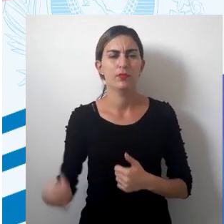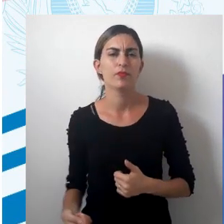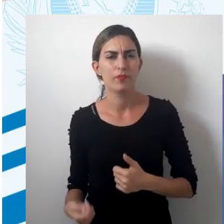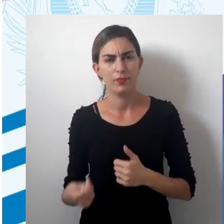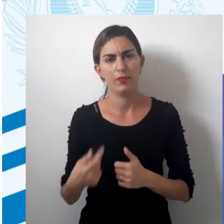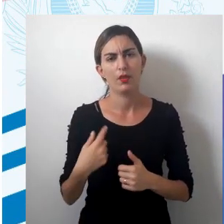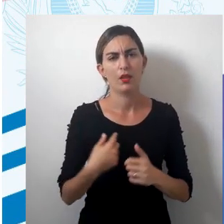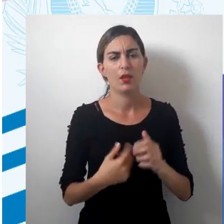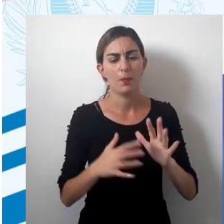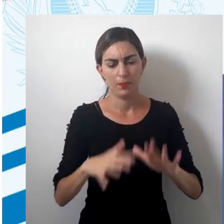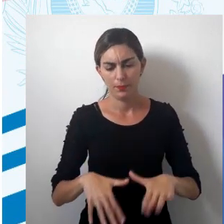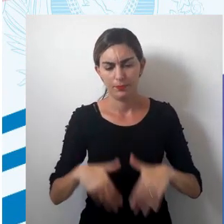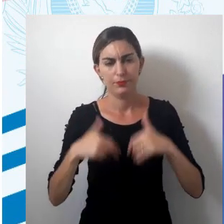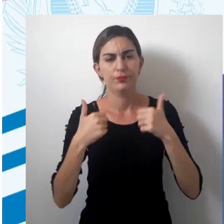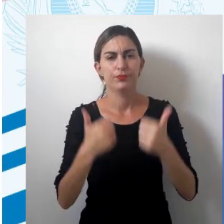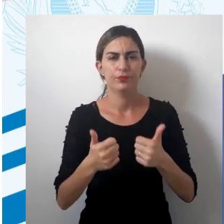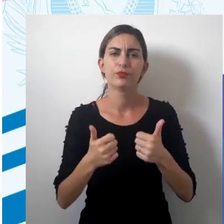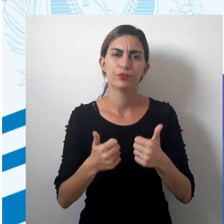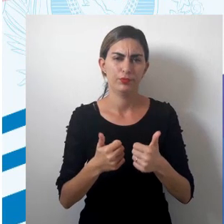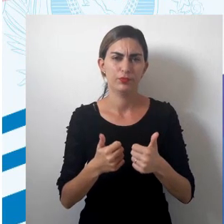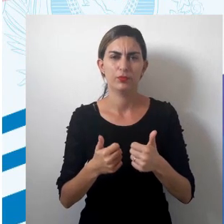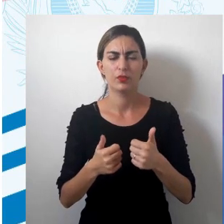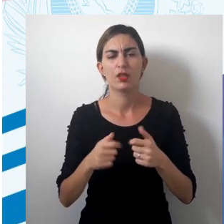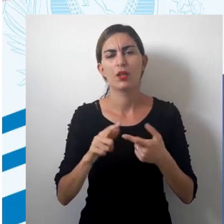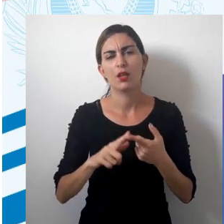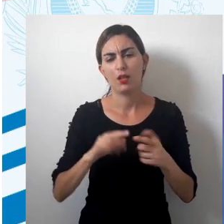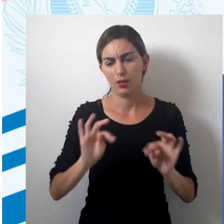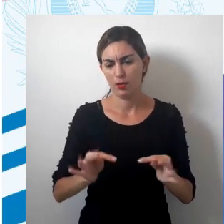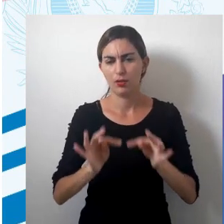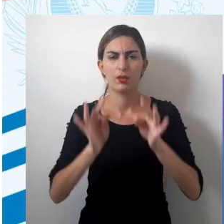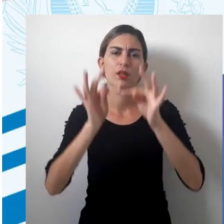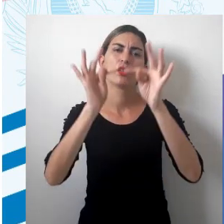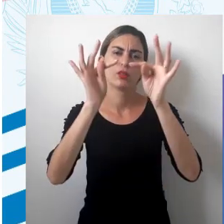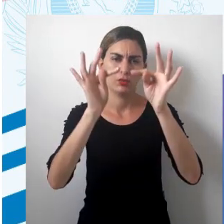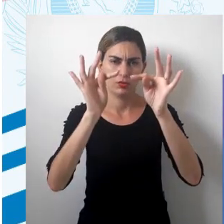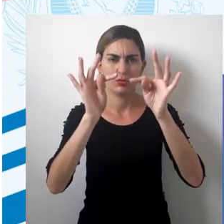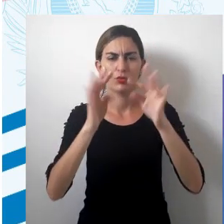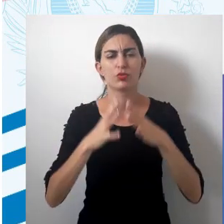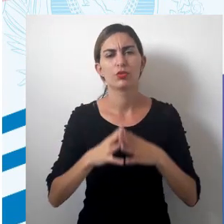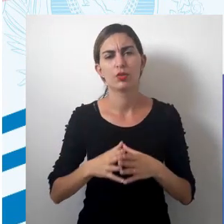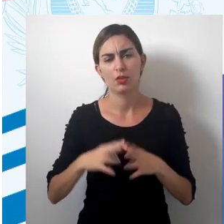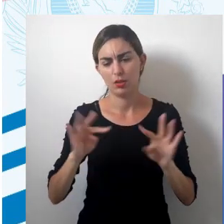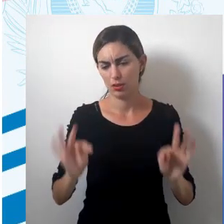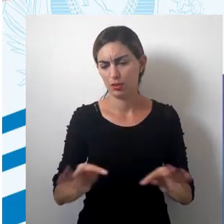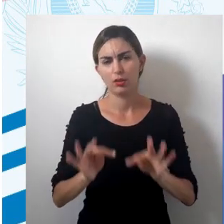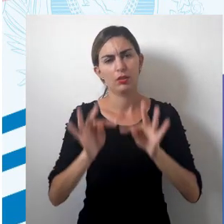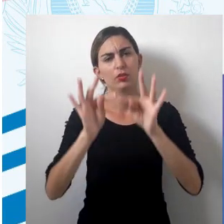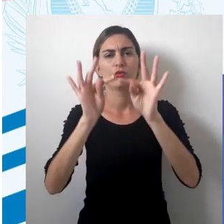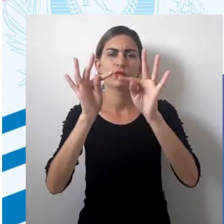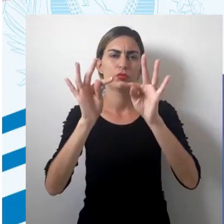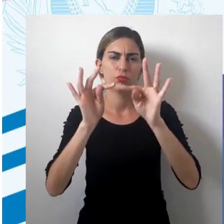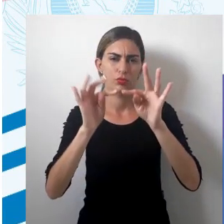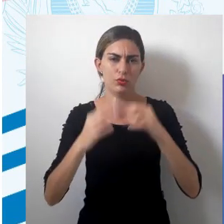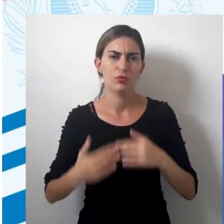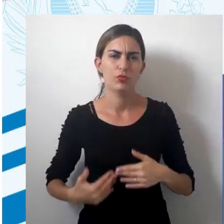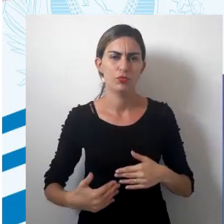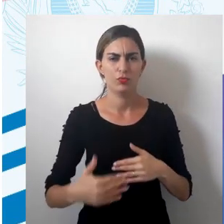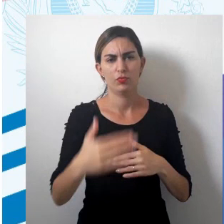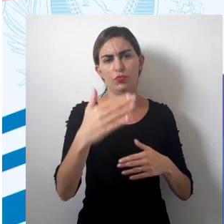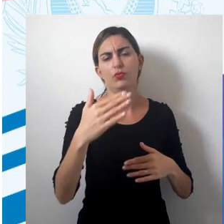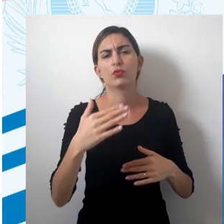né? Foram sendo aperfeiçoadas com o advento das tecnologias. As tecnologias que foram